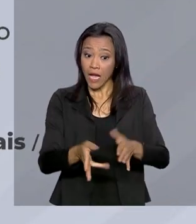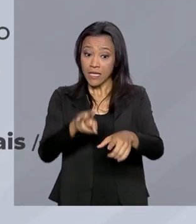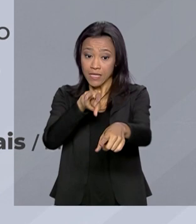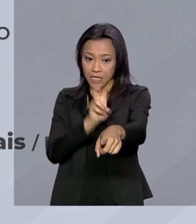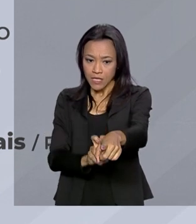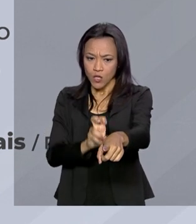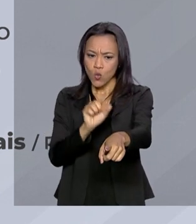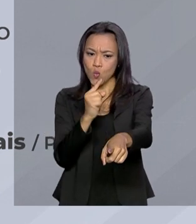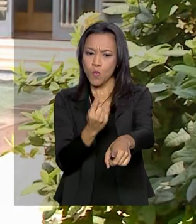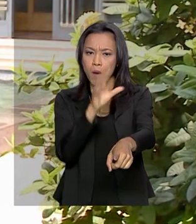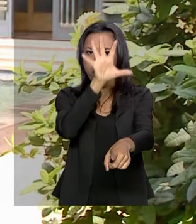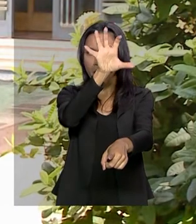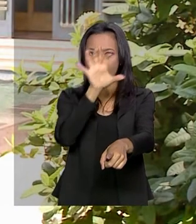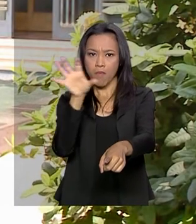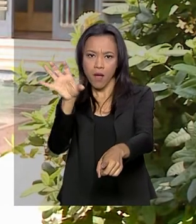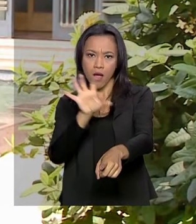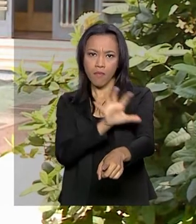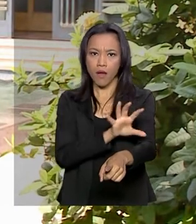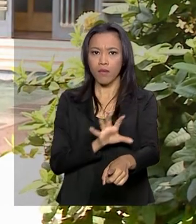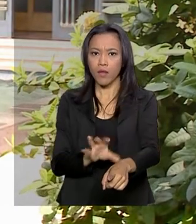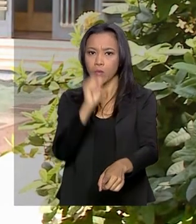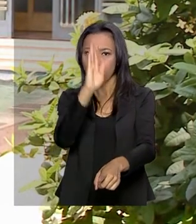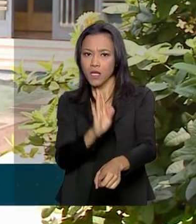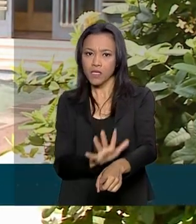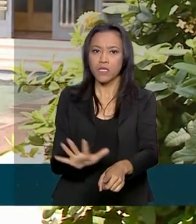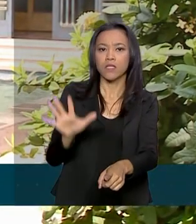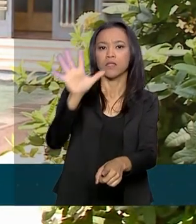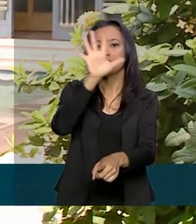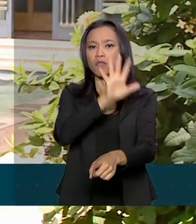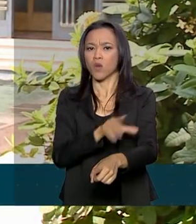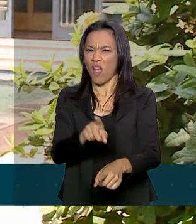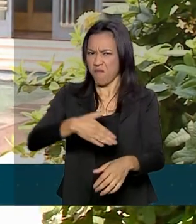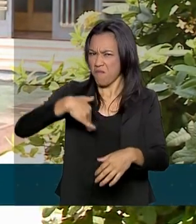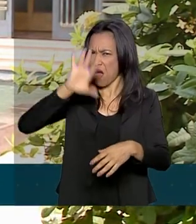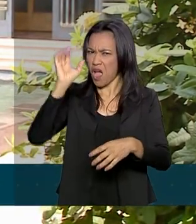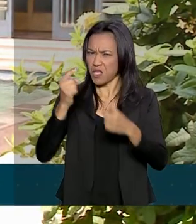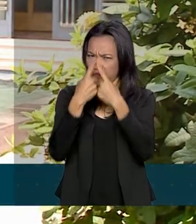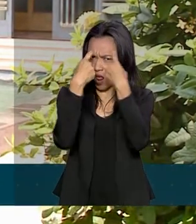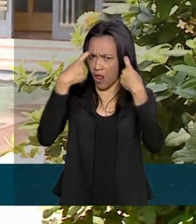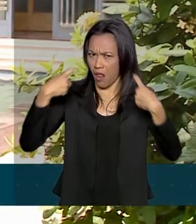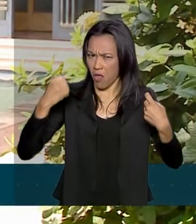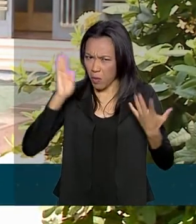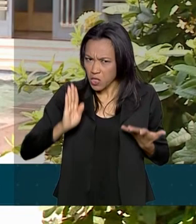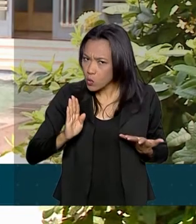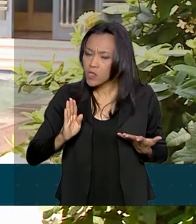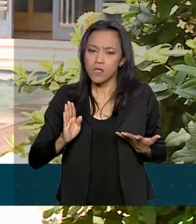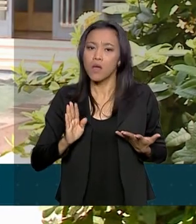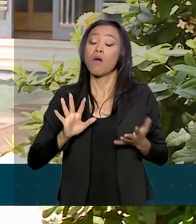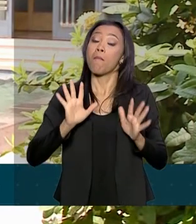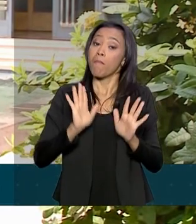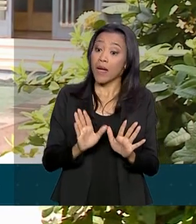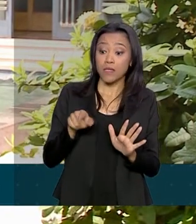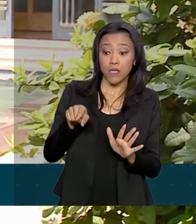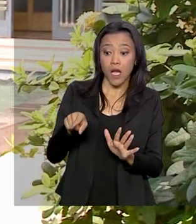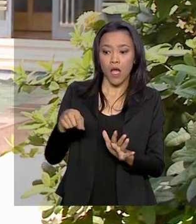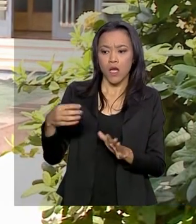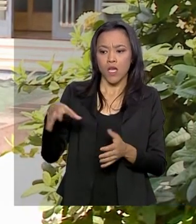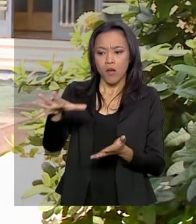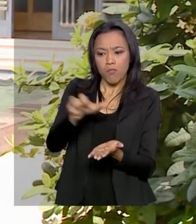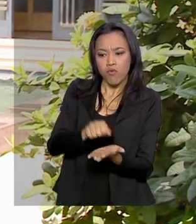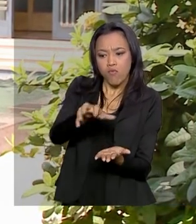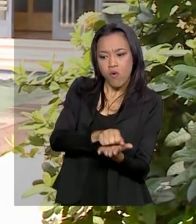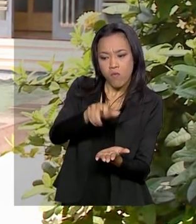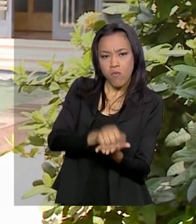em cada região. Estas cidades não são as mais violentas do Brasil, mas aquelas que registraram nos últimos